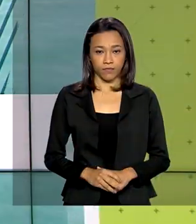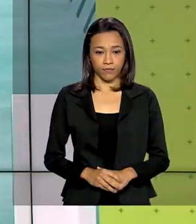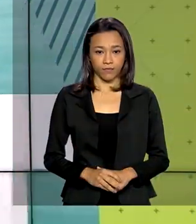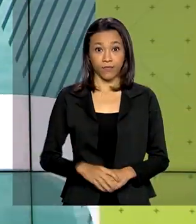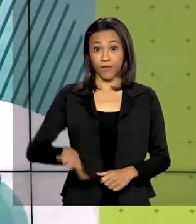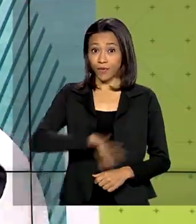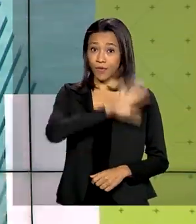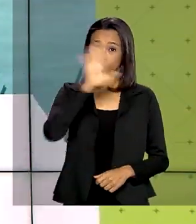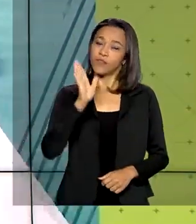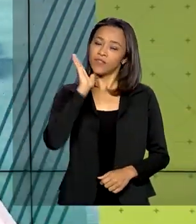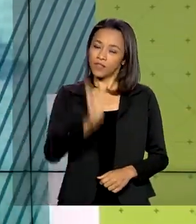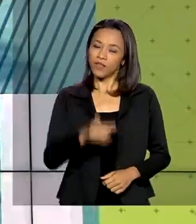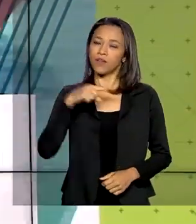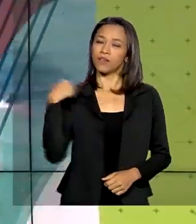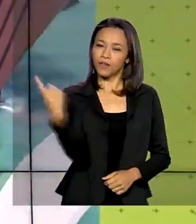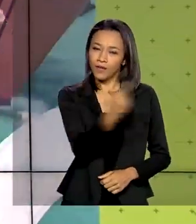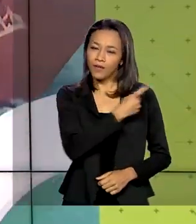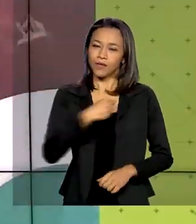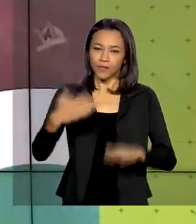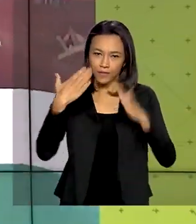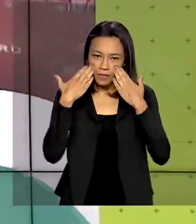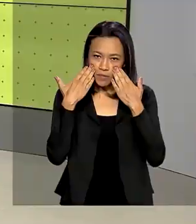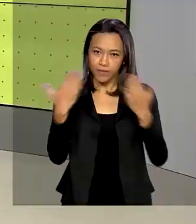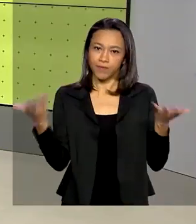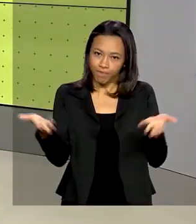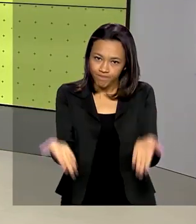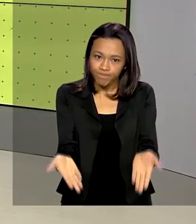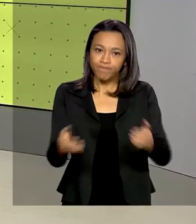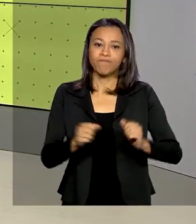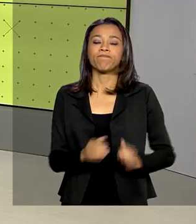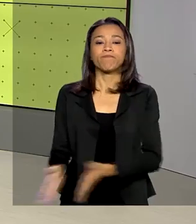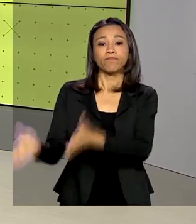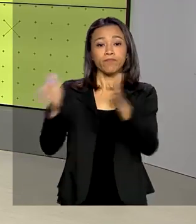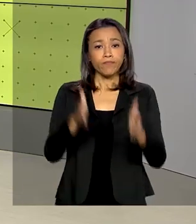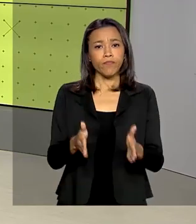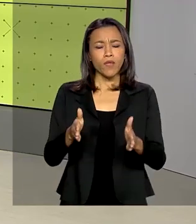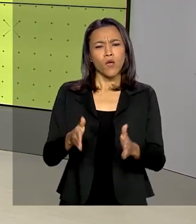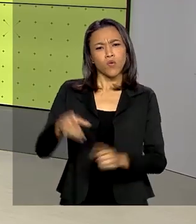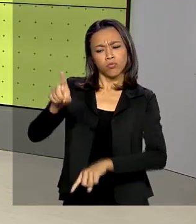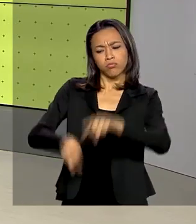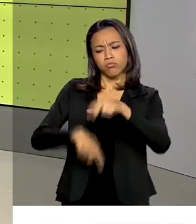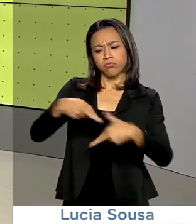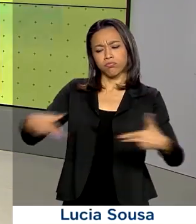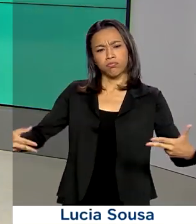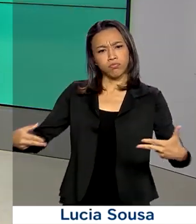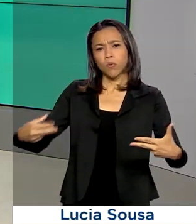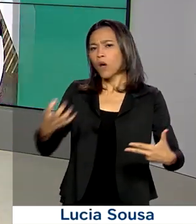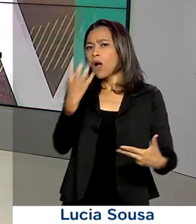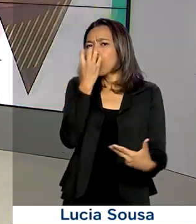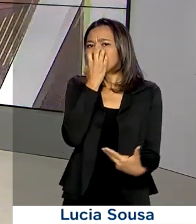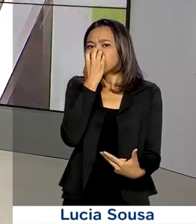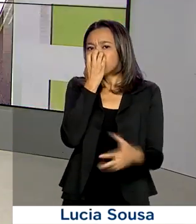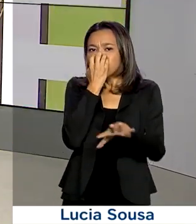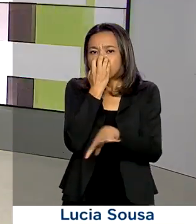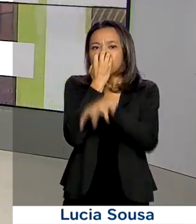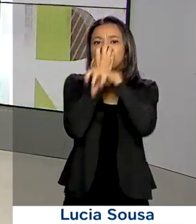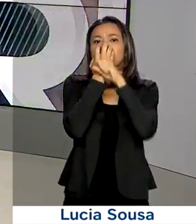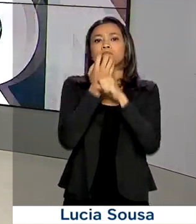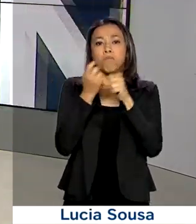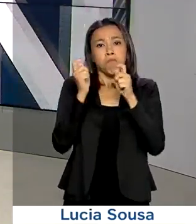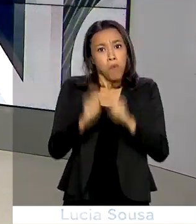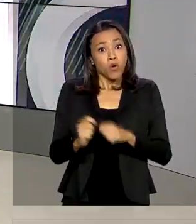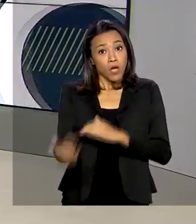Olá, já estamos no ar com o Governo Agora. Os aparelhos respiratórios podem ajudar a salvar vidas de